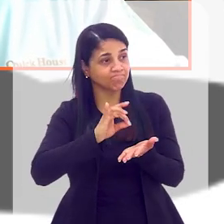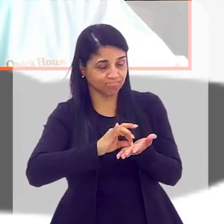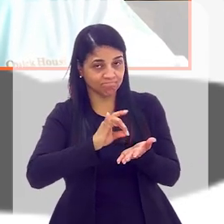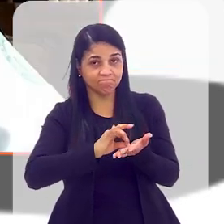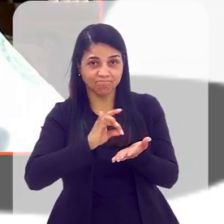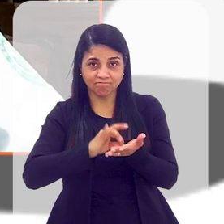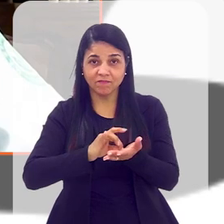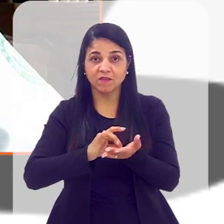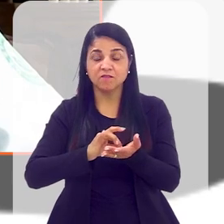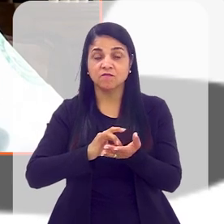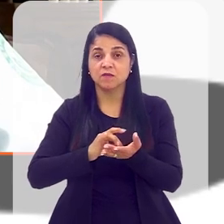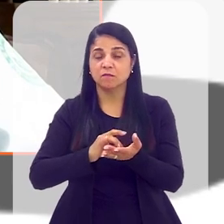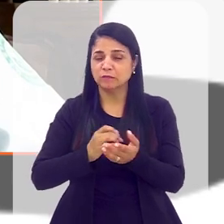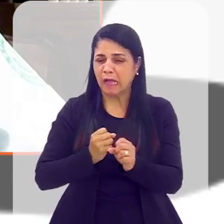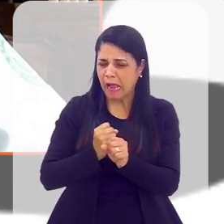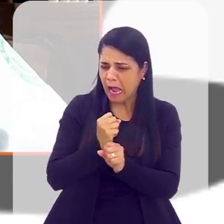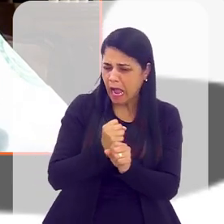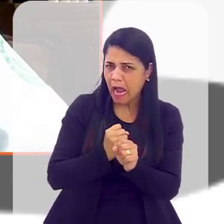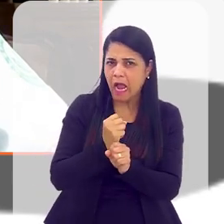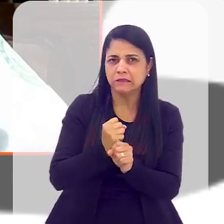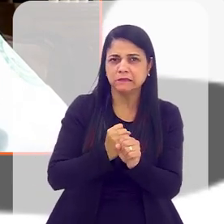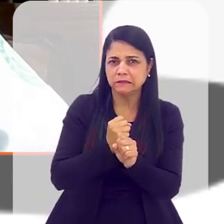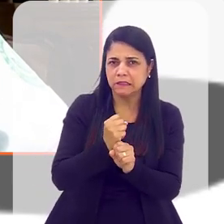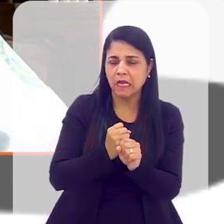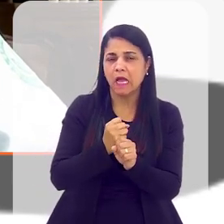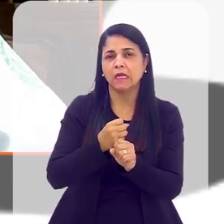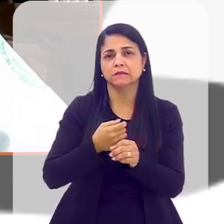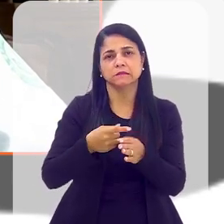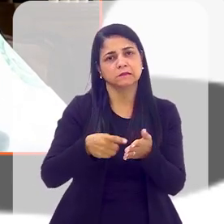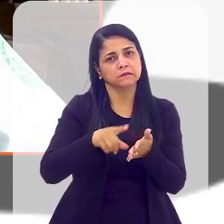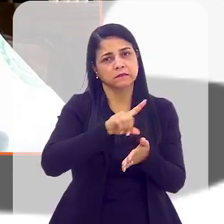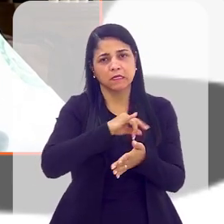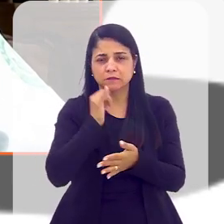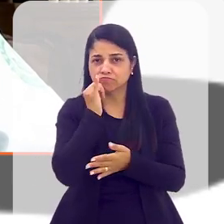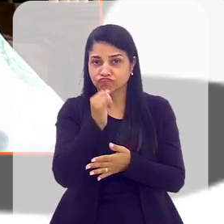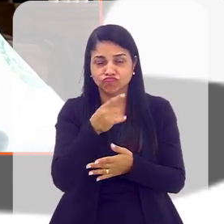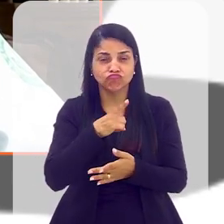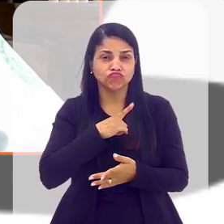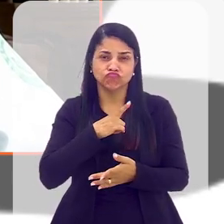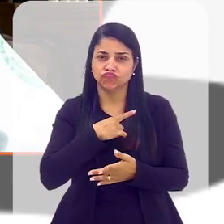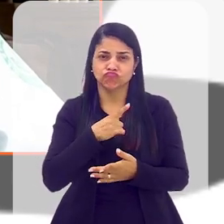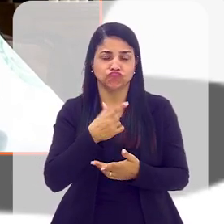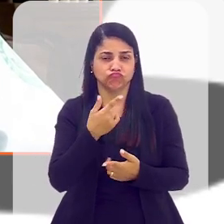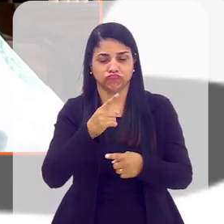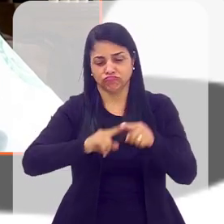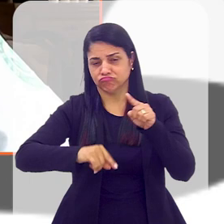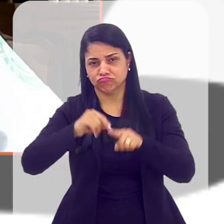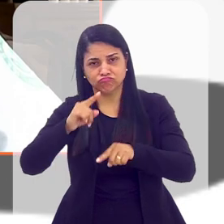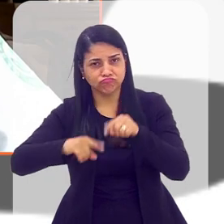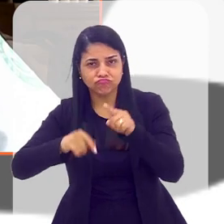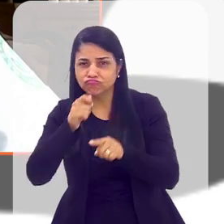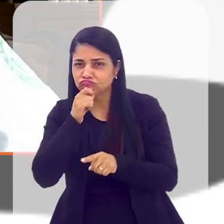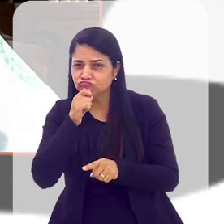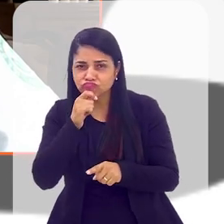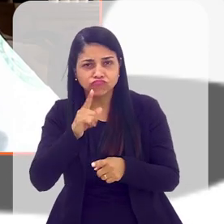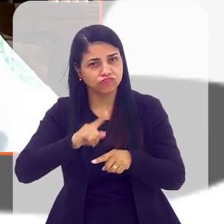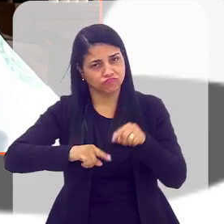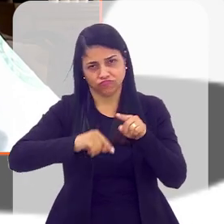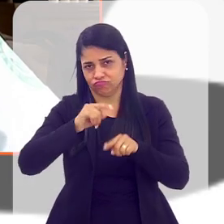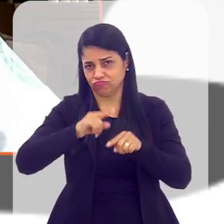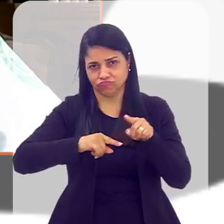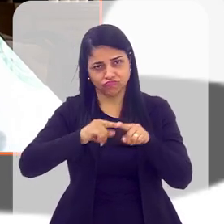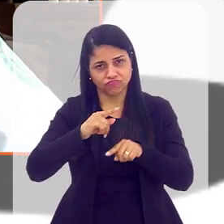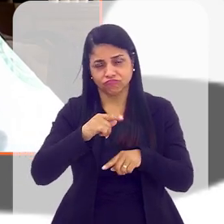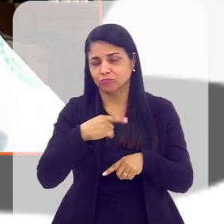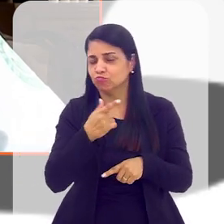nós não temos muito tempo, gritamos no deserto, porque, como falei antes, a gente não tinha nem fornecedores de materiais de acabamento. A